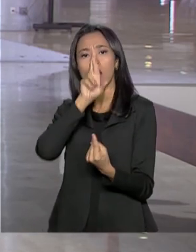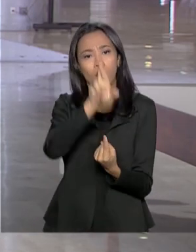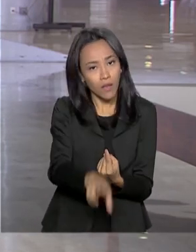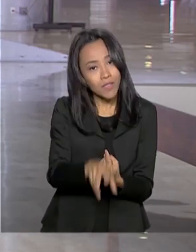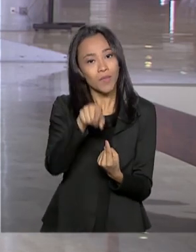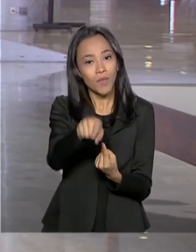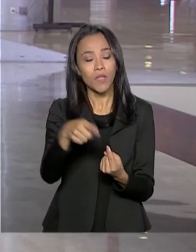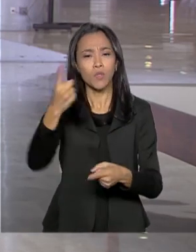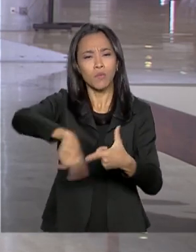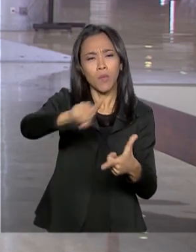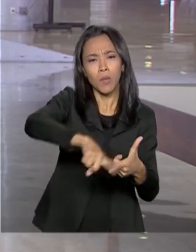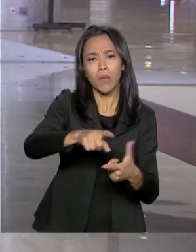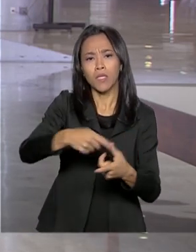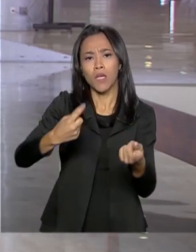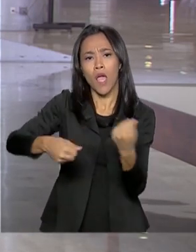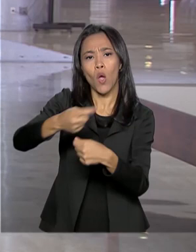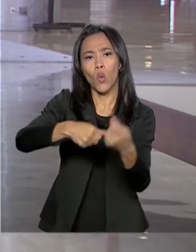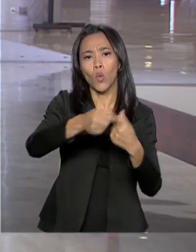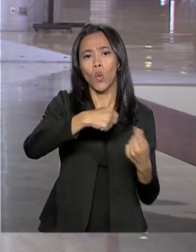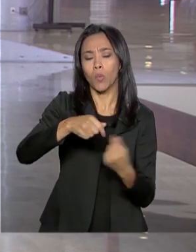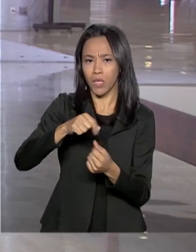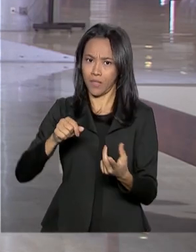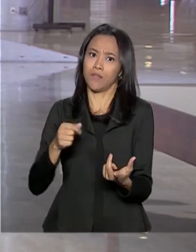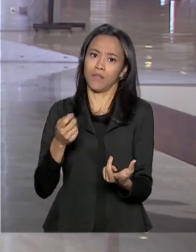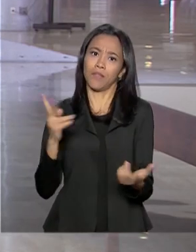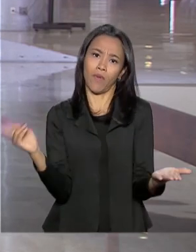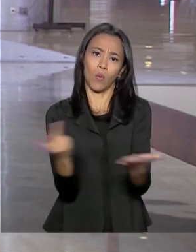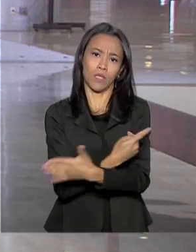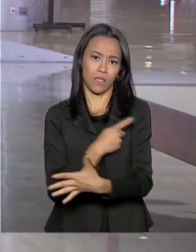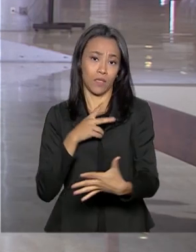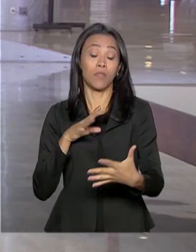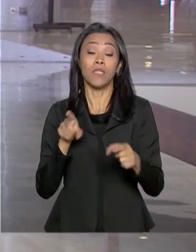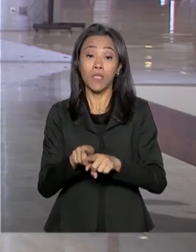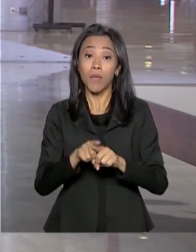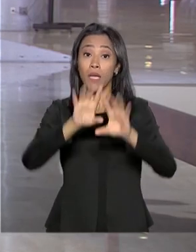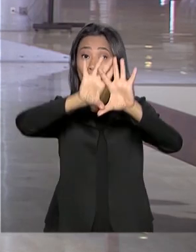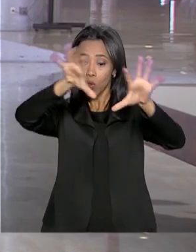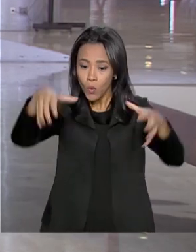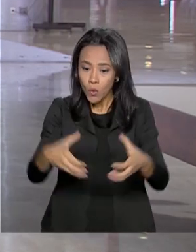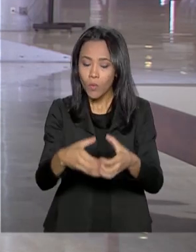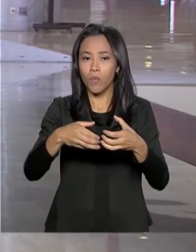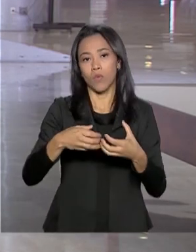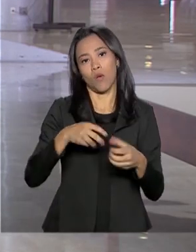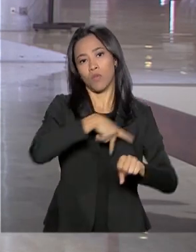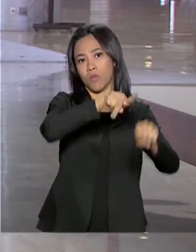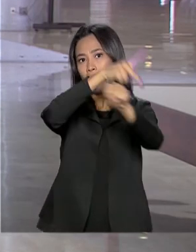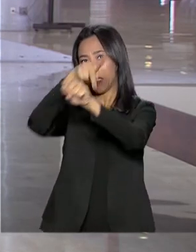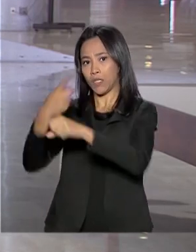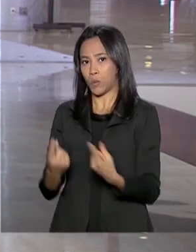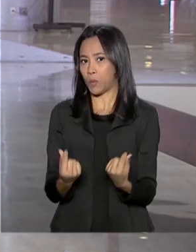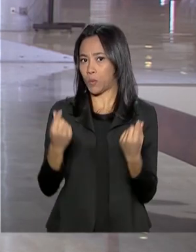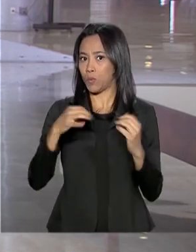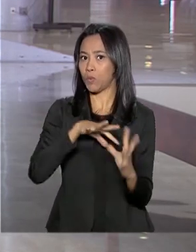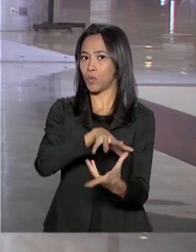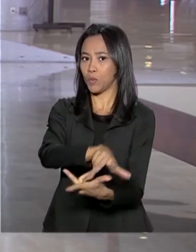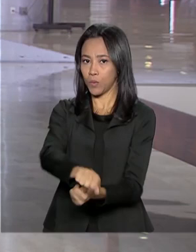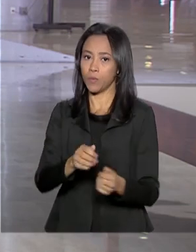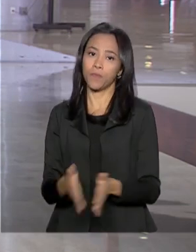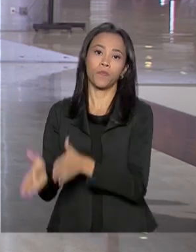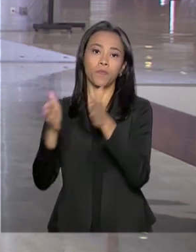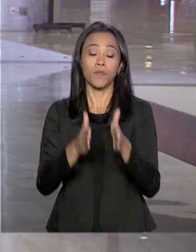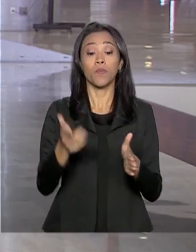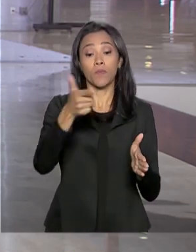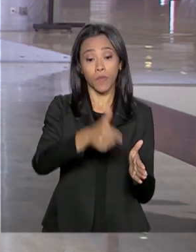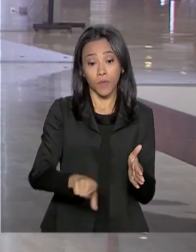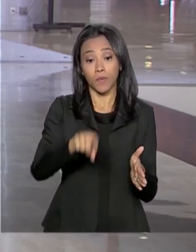e reúne as maiores economias do mundo. Bom, mudando de assunto, ontem o presidente Jair Bolsonaro recebeu representantes da Fórmula